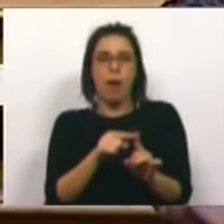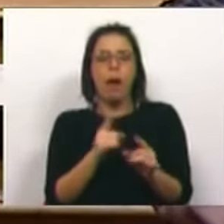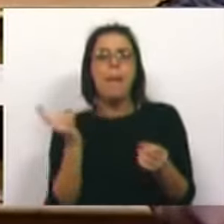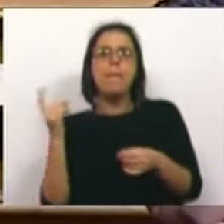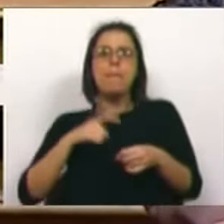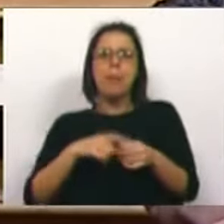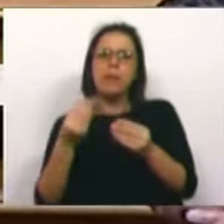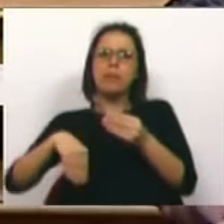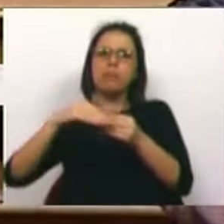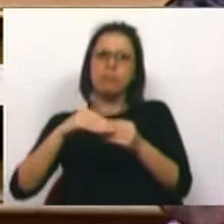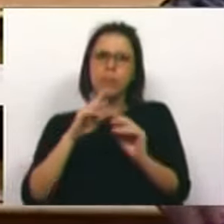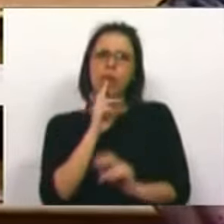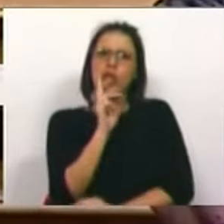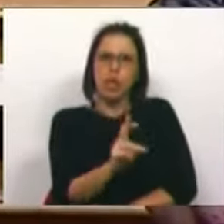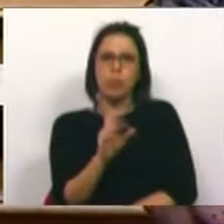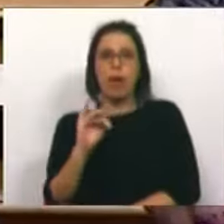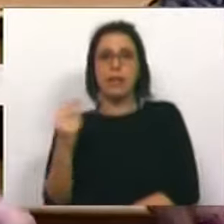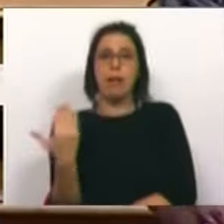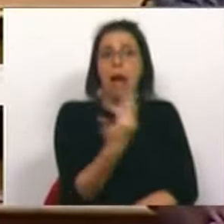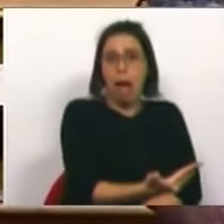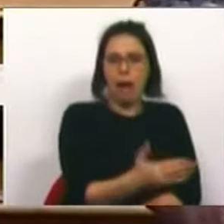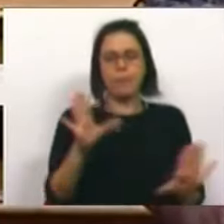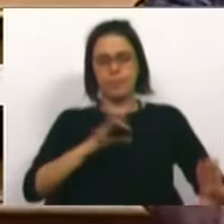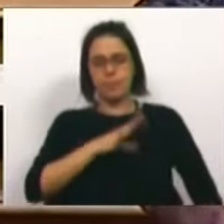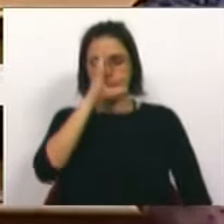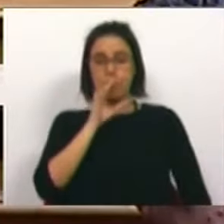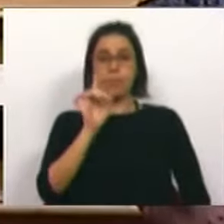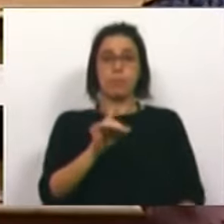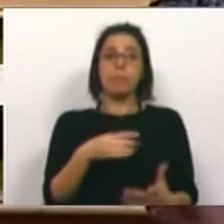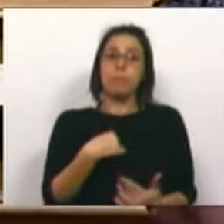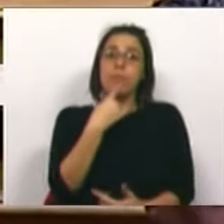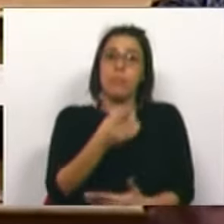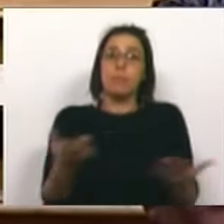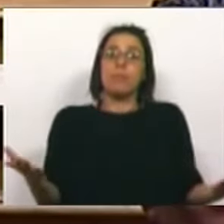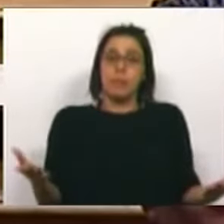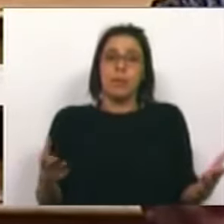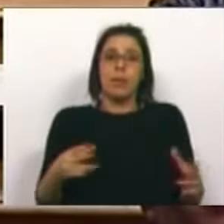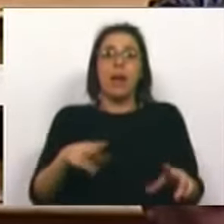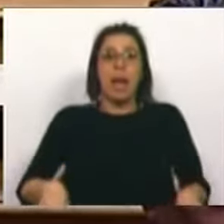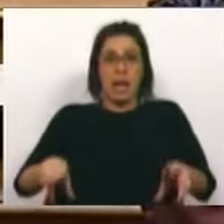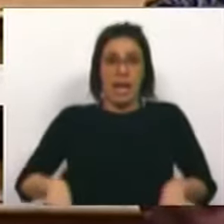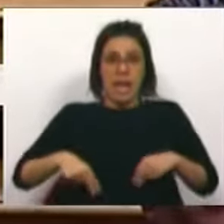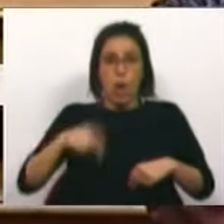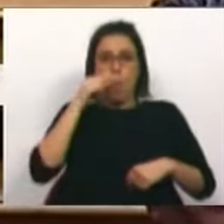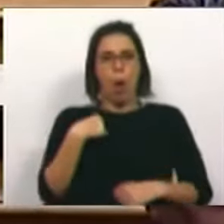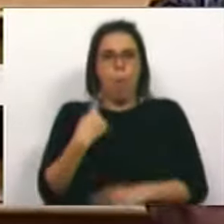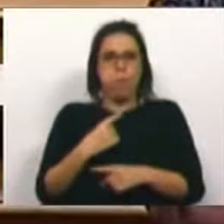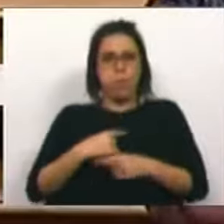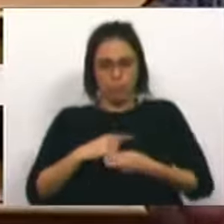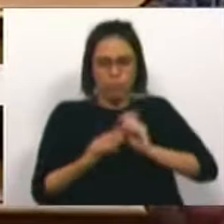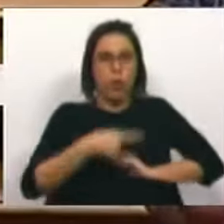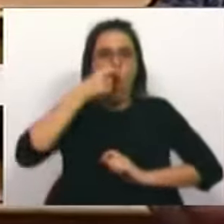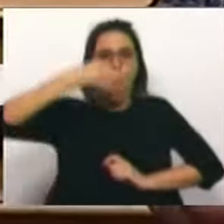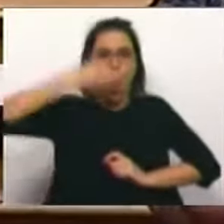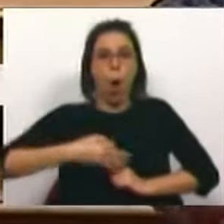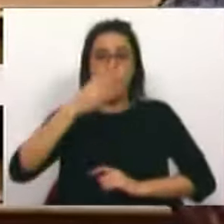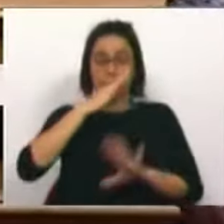parceiros complementares da oferta do SNS. Sr. Ministro, é caso para dizer com as calças do meu pai, também eu sou um grande homem, é que se